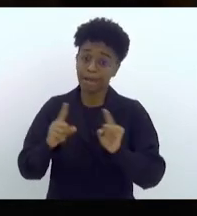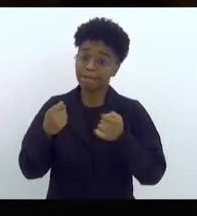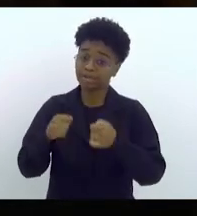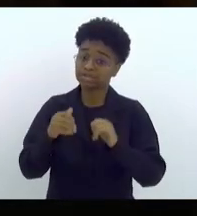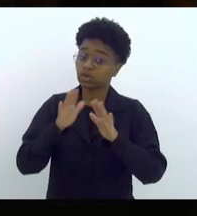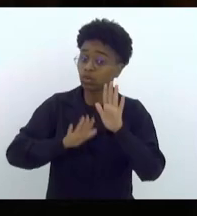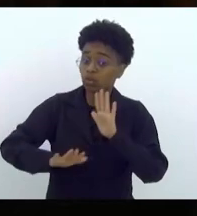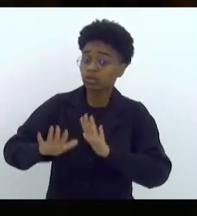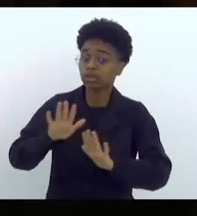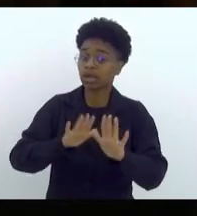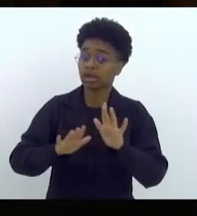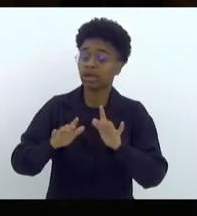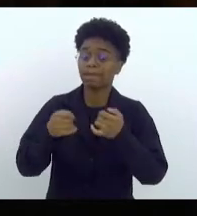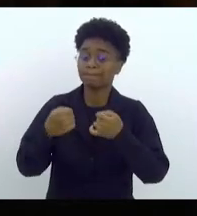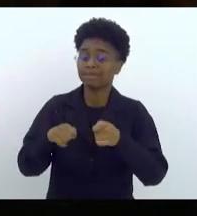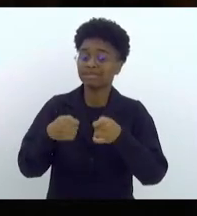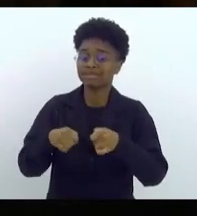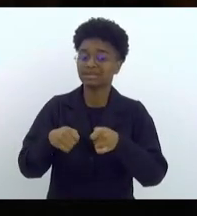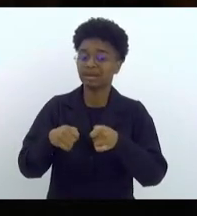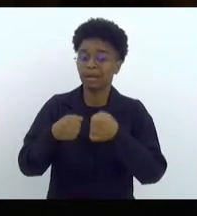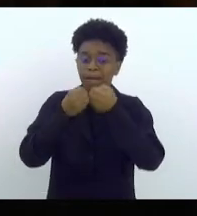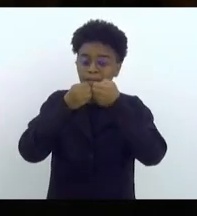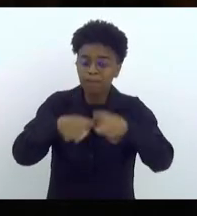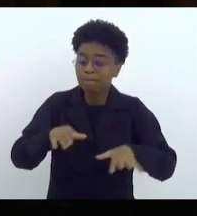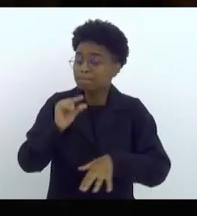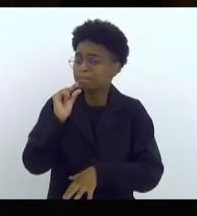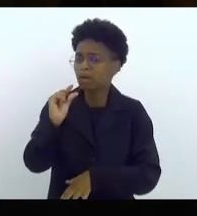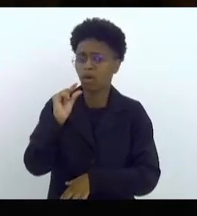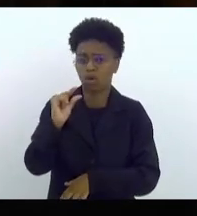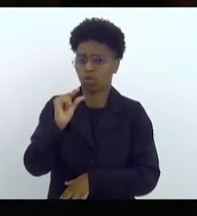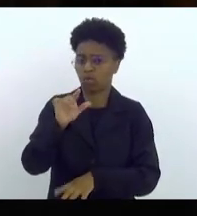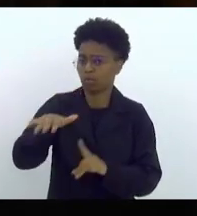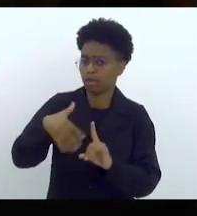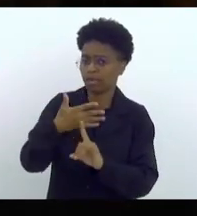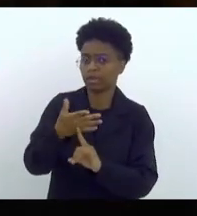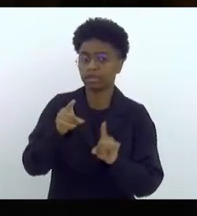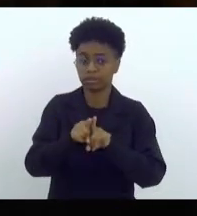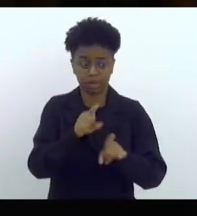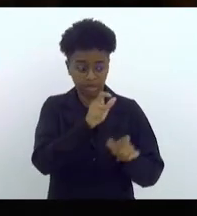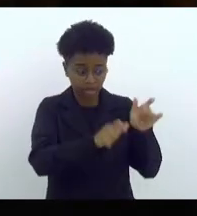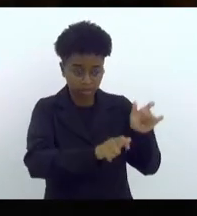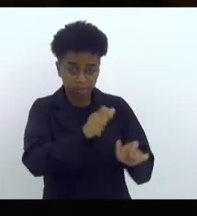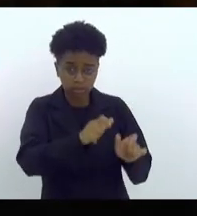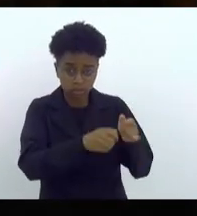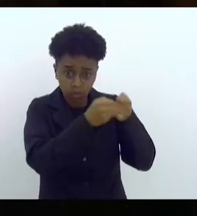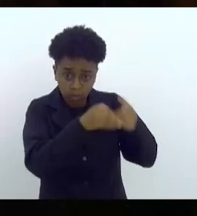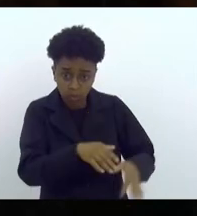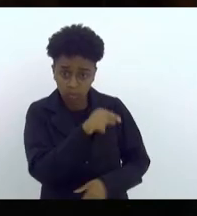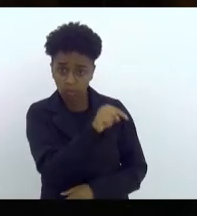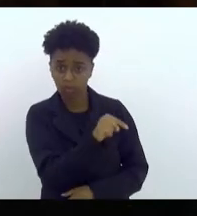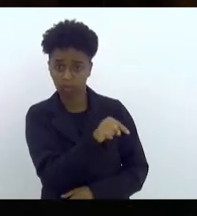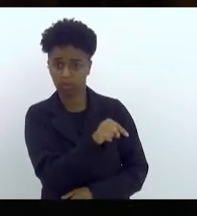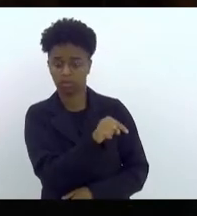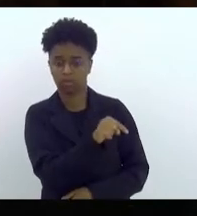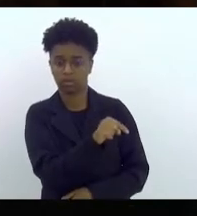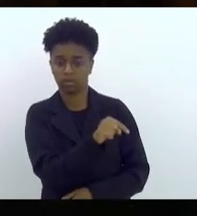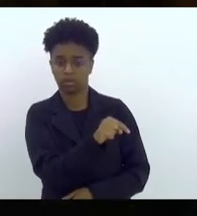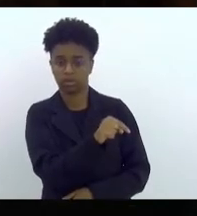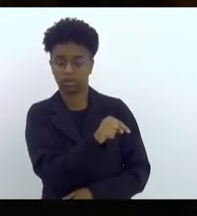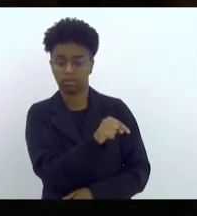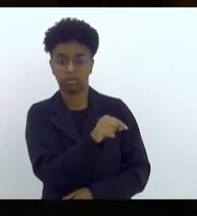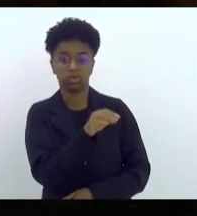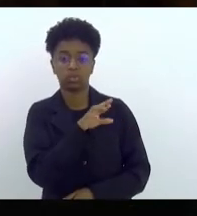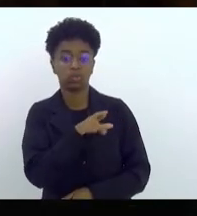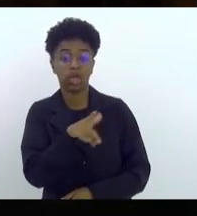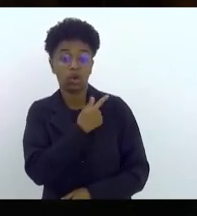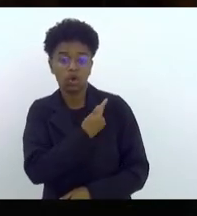com mínimo impacto ambiental e que aquelas pessoas prejudicadas, inclusive, elas não serão pagas